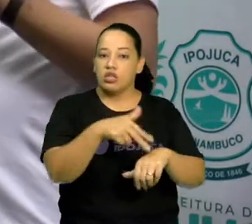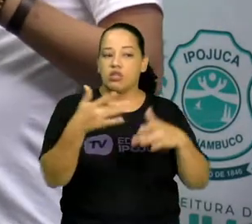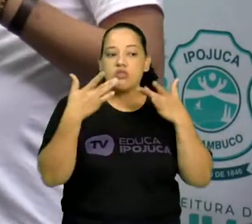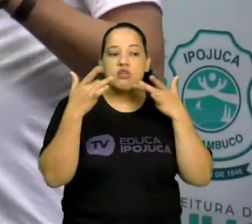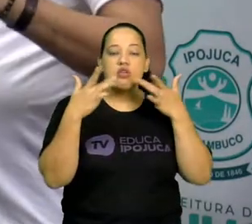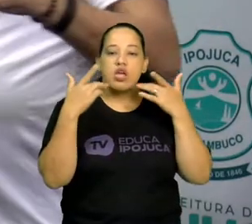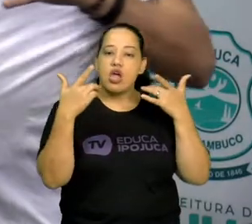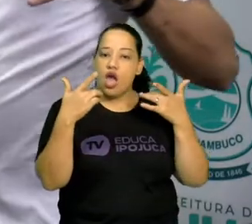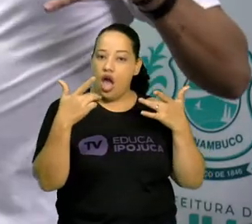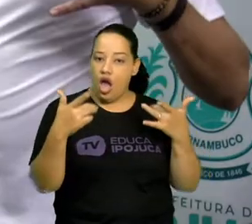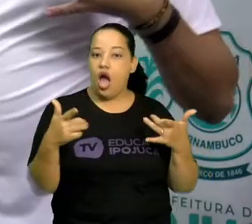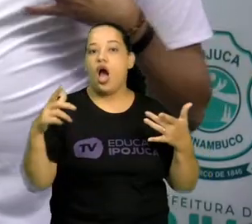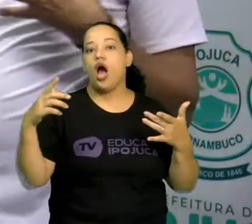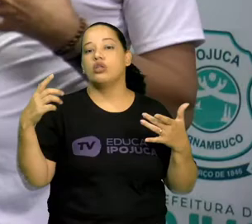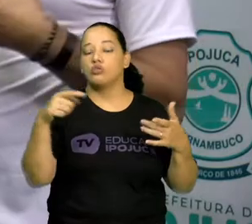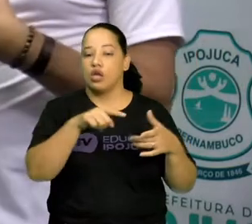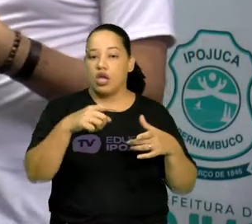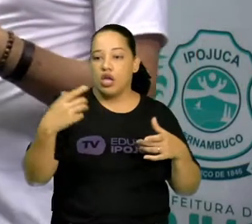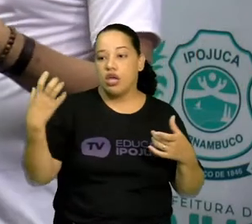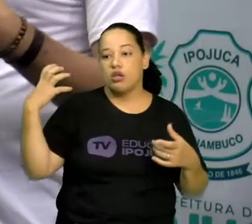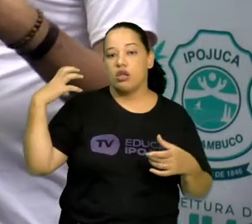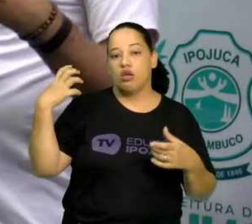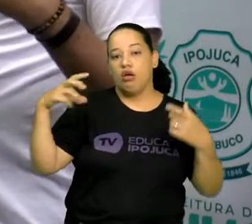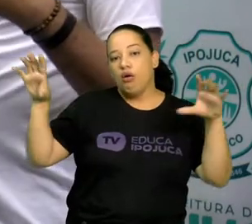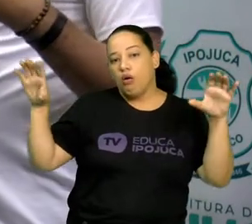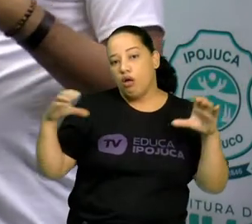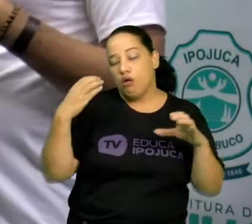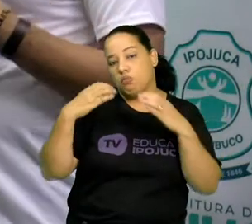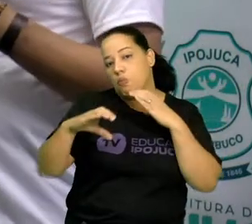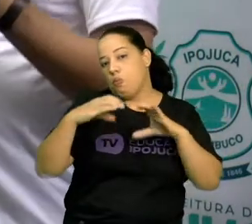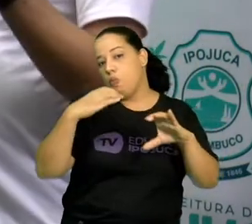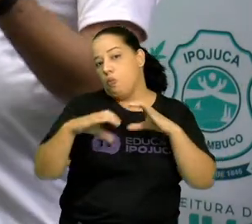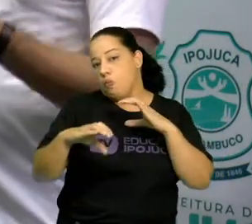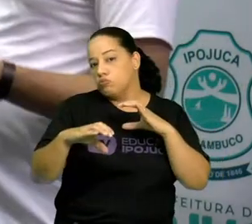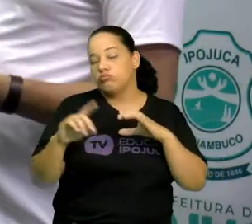musical, que já é outra coisa, ok?